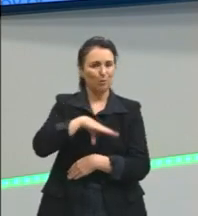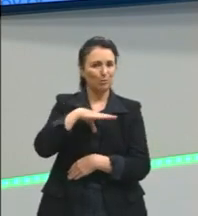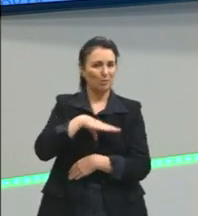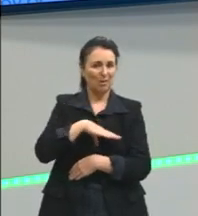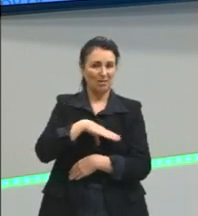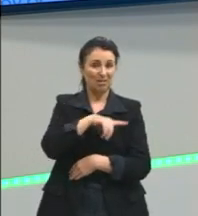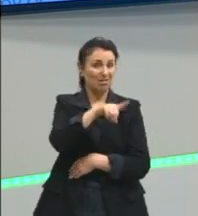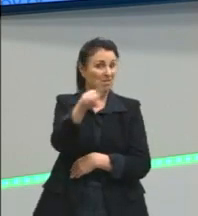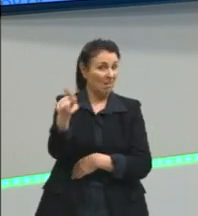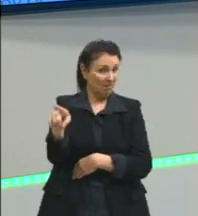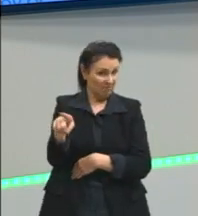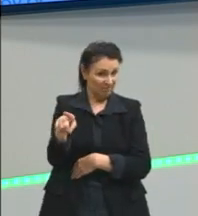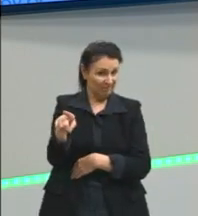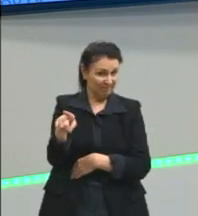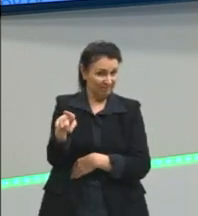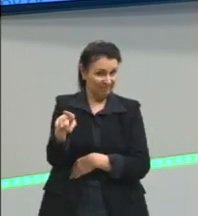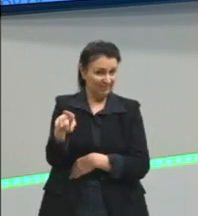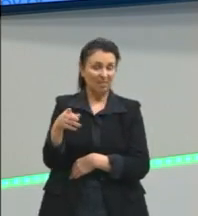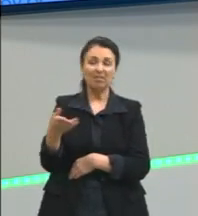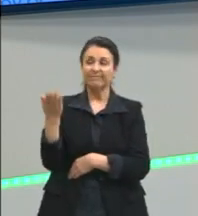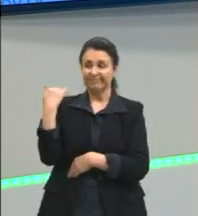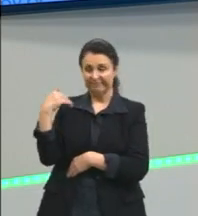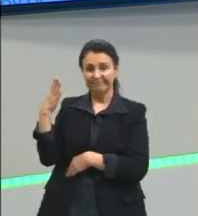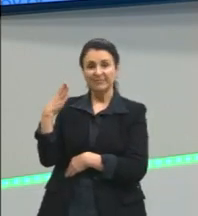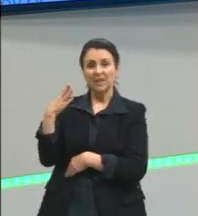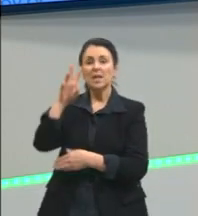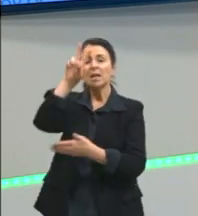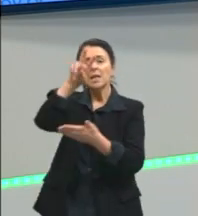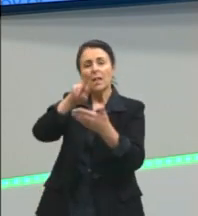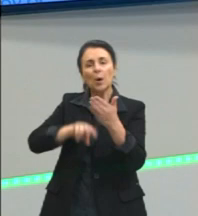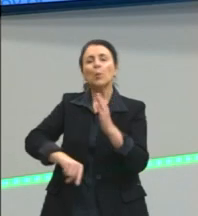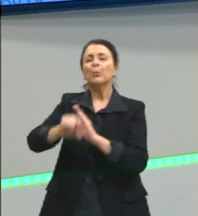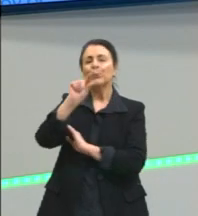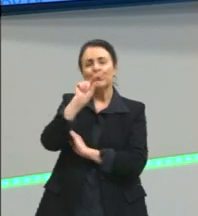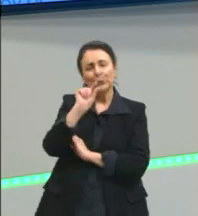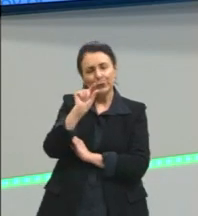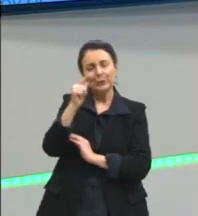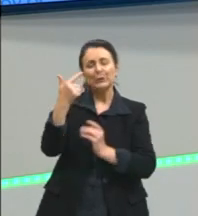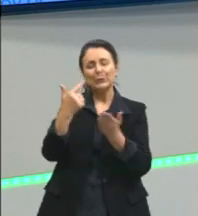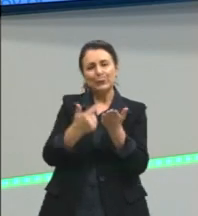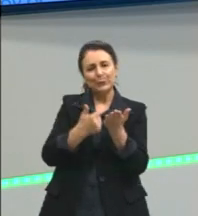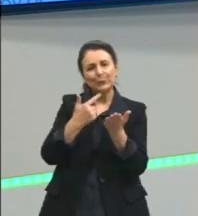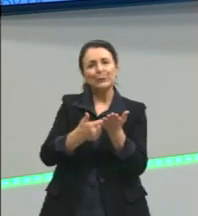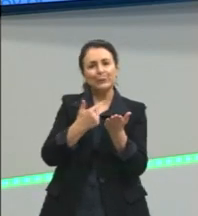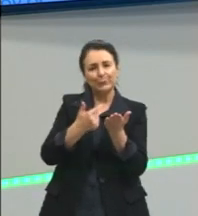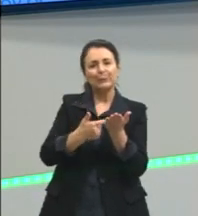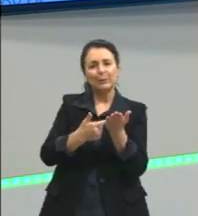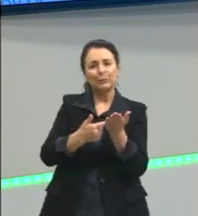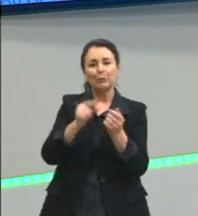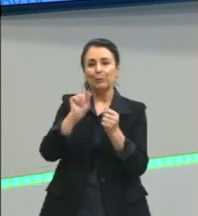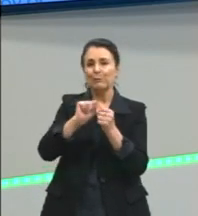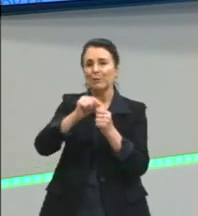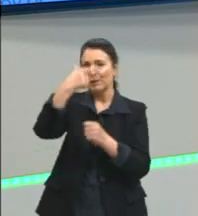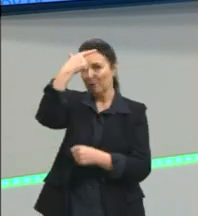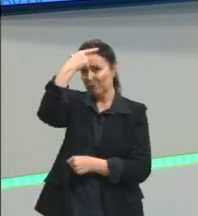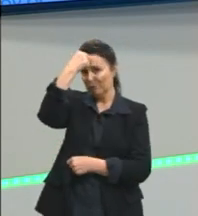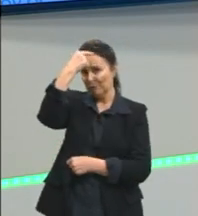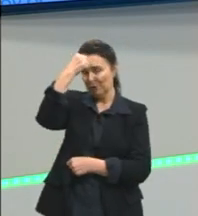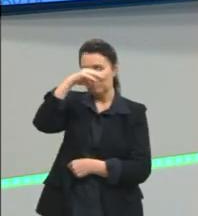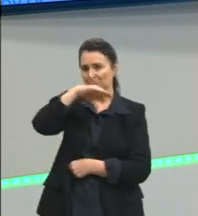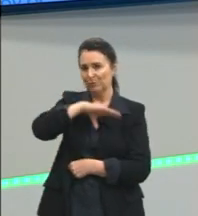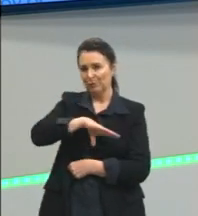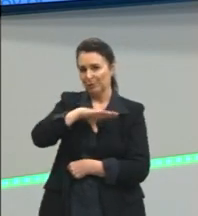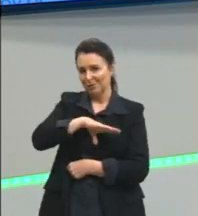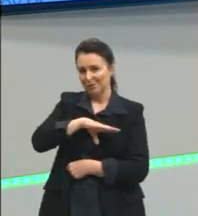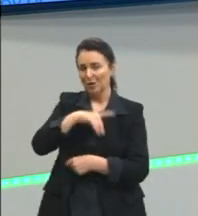que não tenha lido pelo menos um pedaço desse livro durante a faculdade. Por quê? A gente